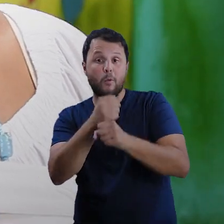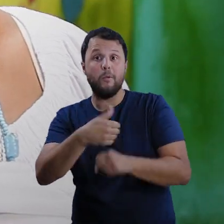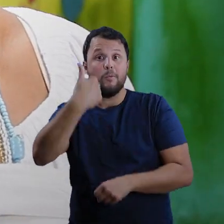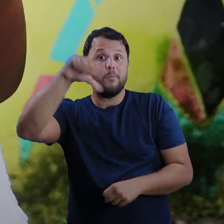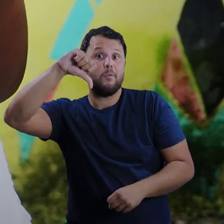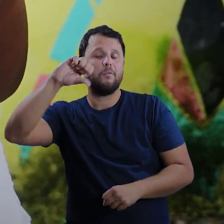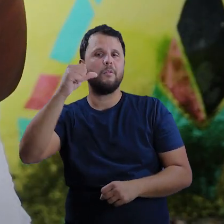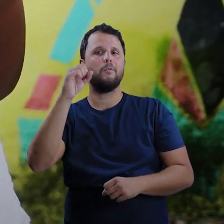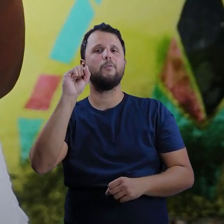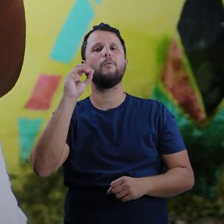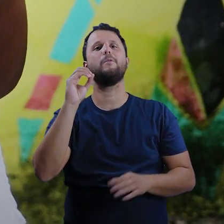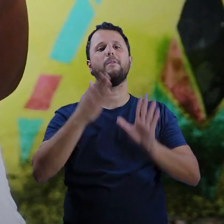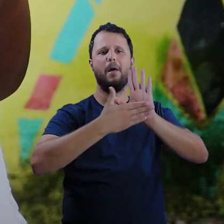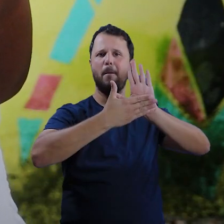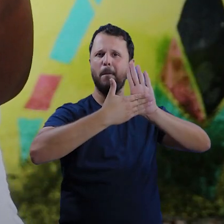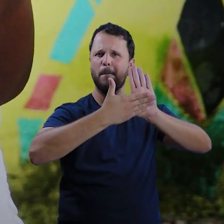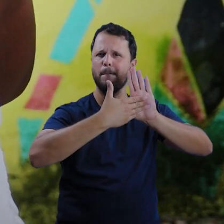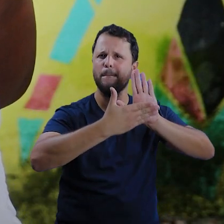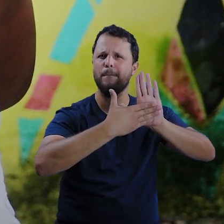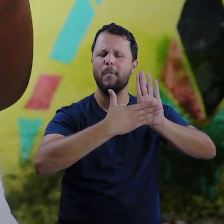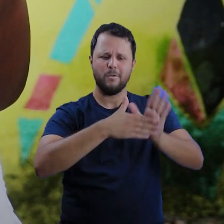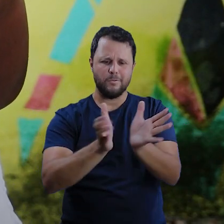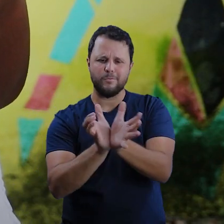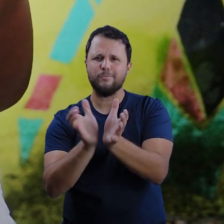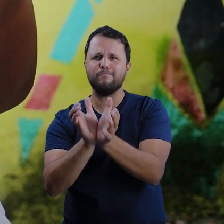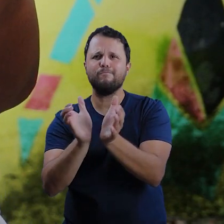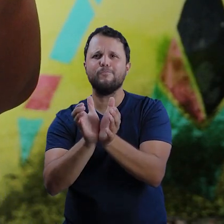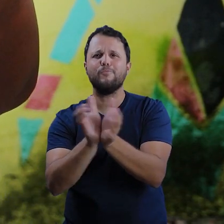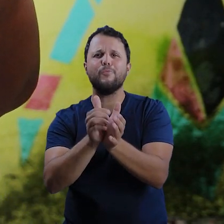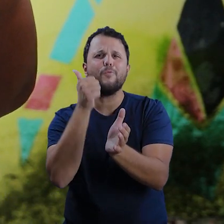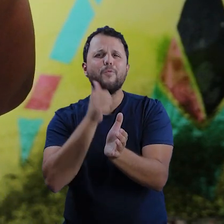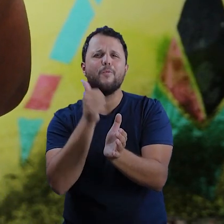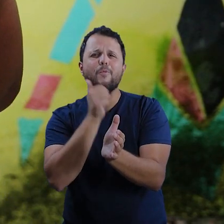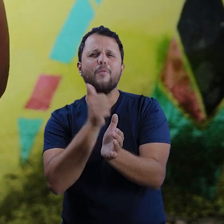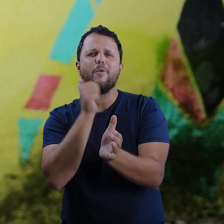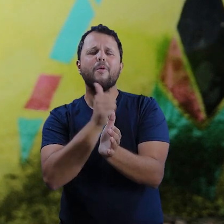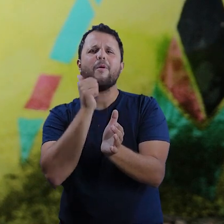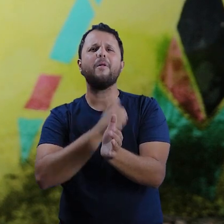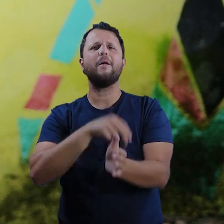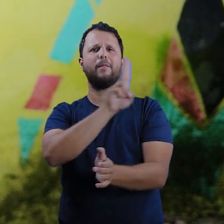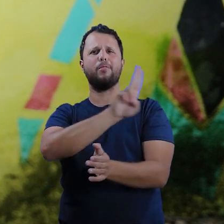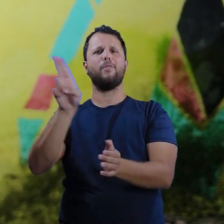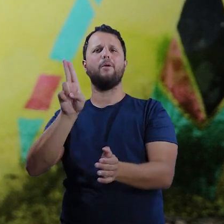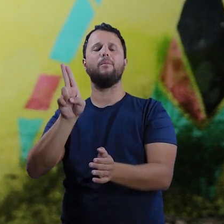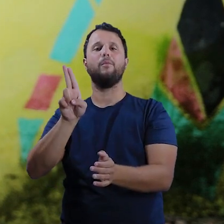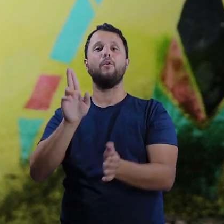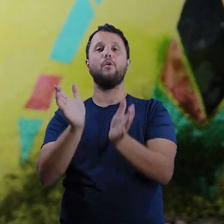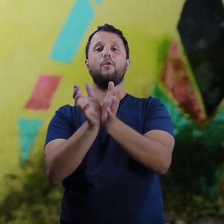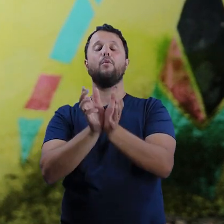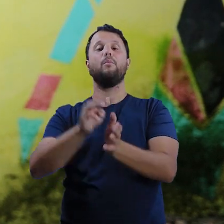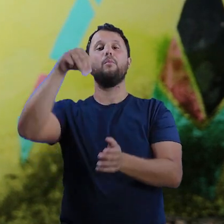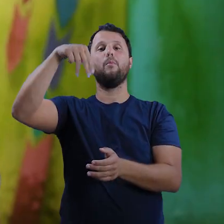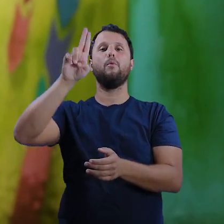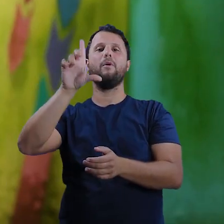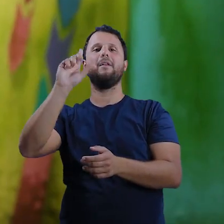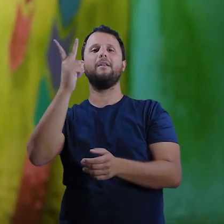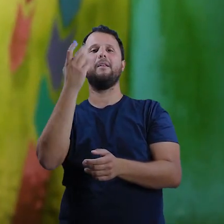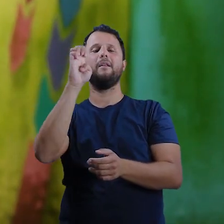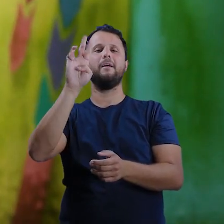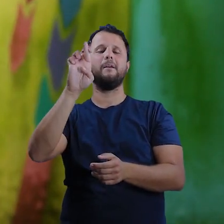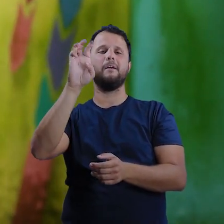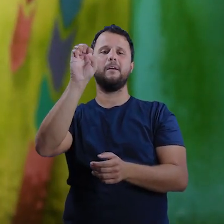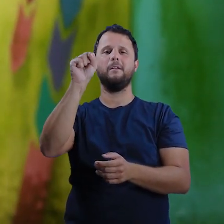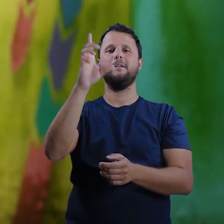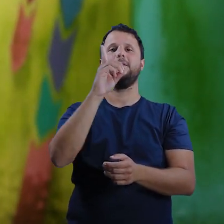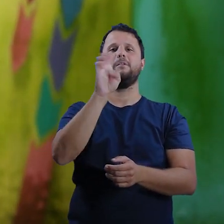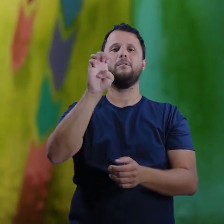propõe, né? Que essas mulheres formem um grupo e que esse grupo se chame Grupo Mulheres de Rocha. E aí o